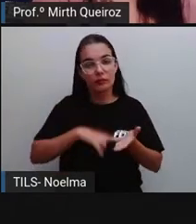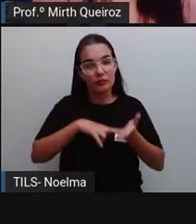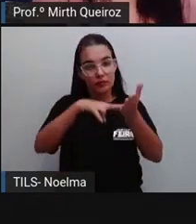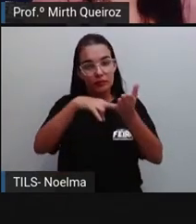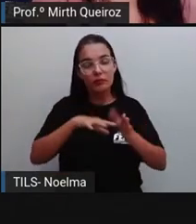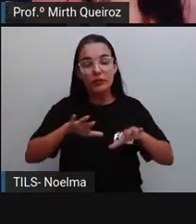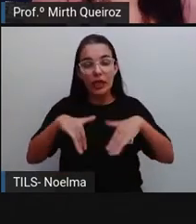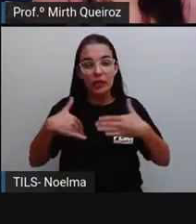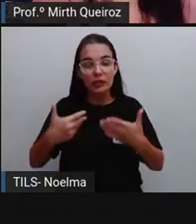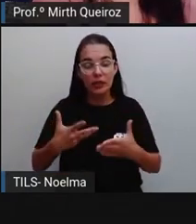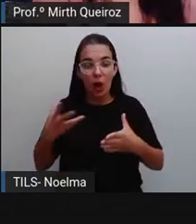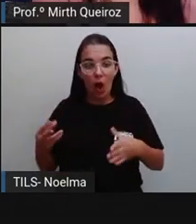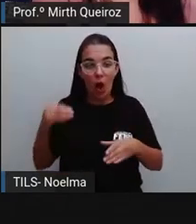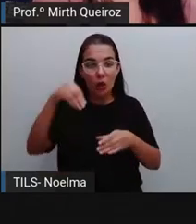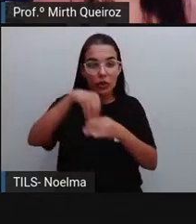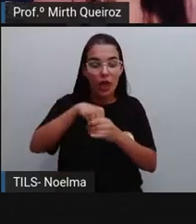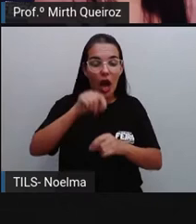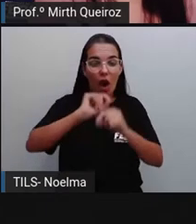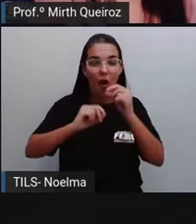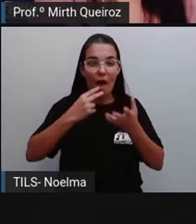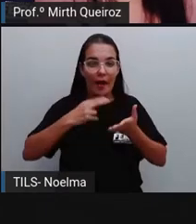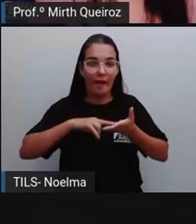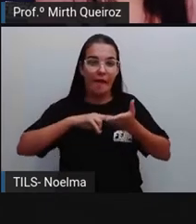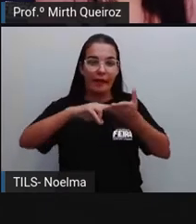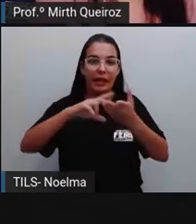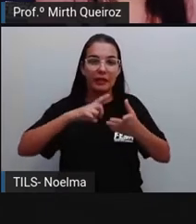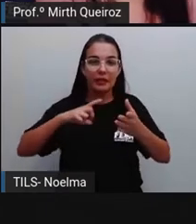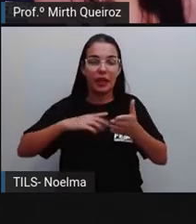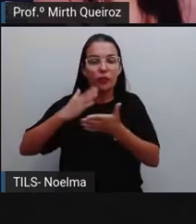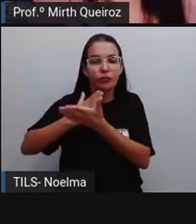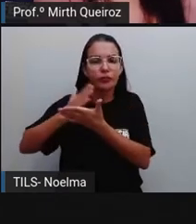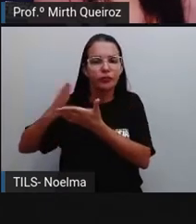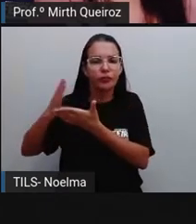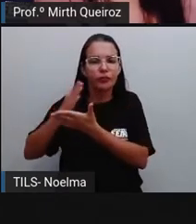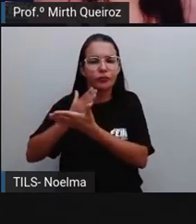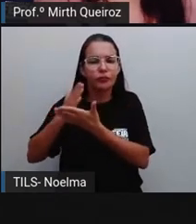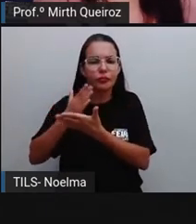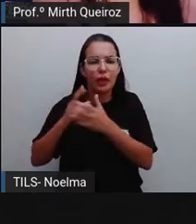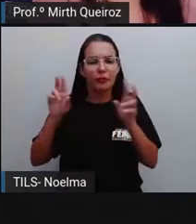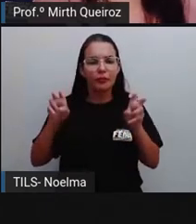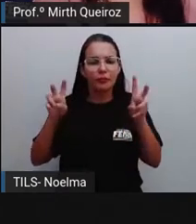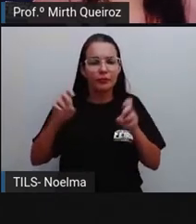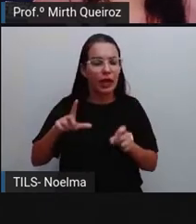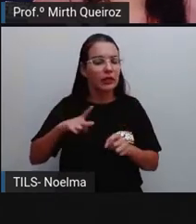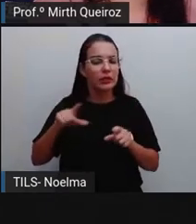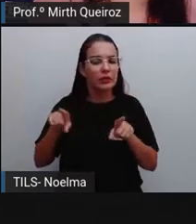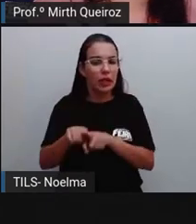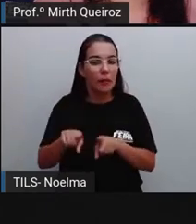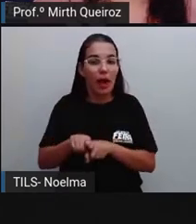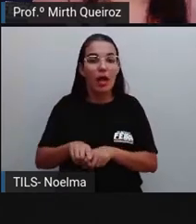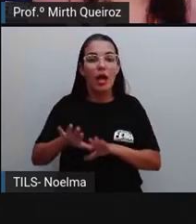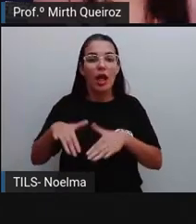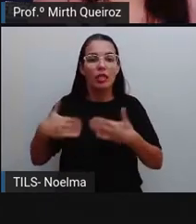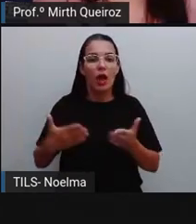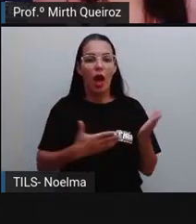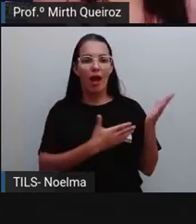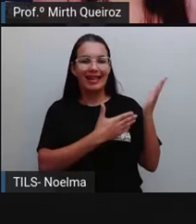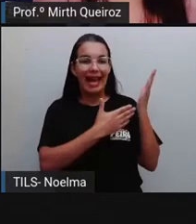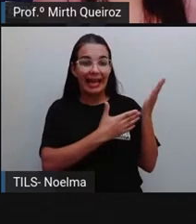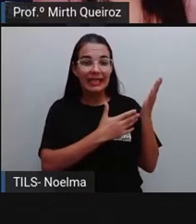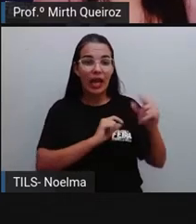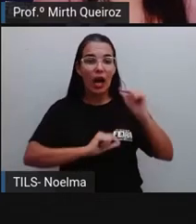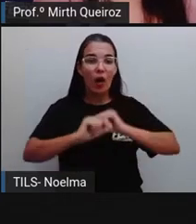Dentro desses tipos de cartas, a gente tem os subgrupos aí, os subtipos, né? Vamos dizer assim, de cartas. A carta